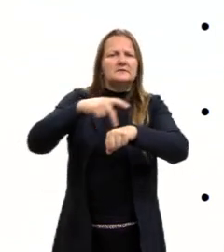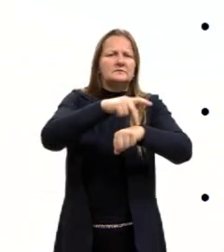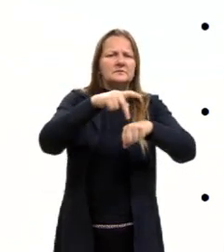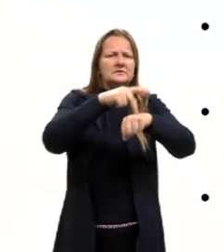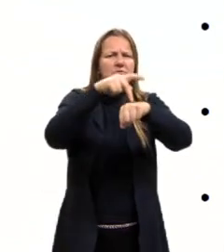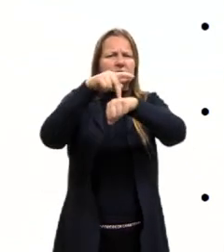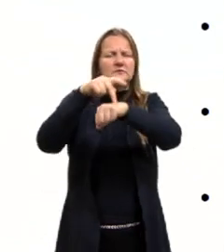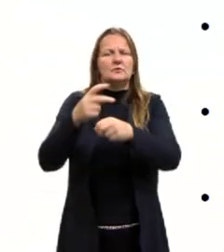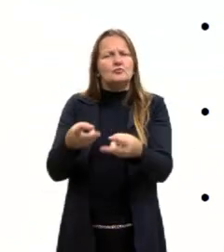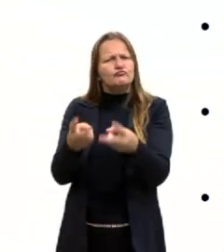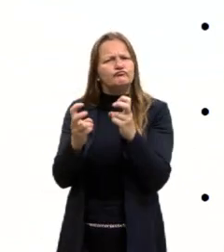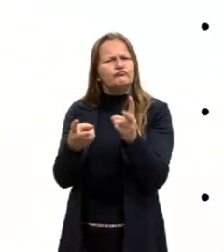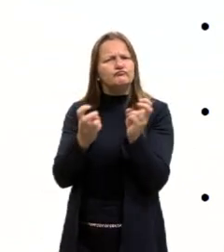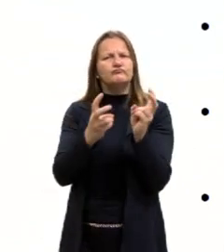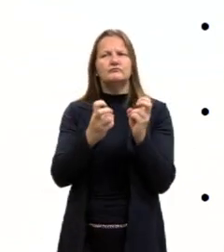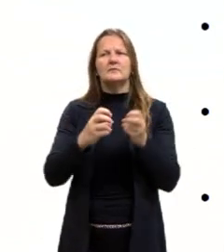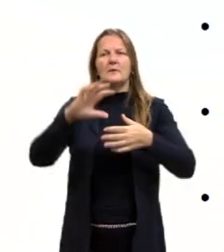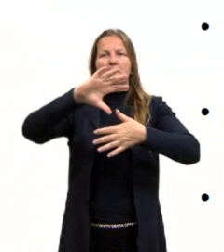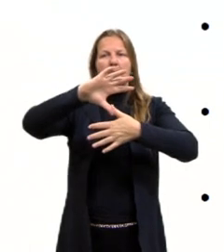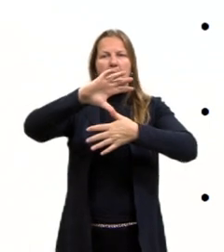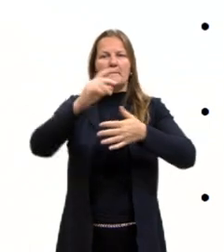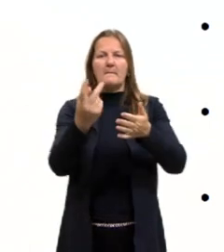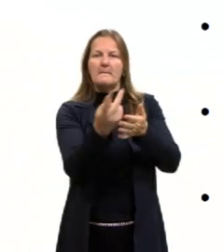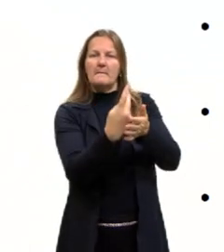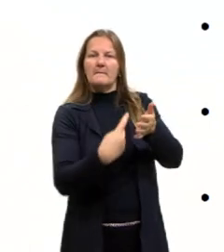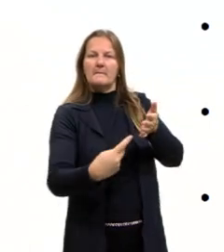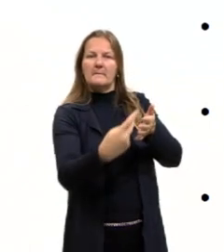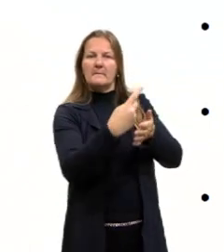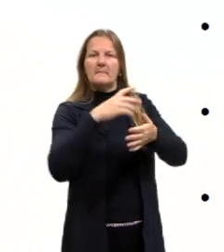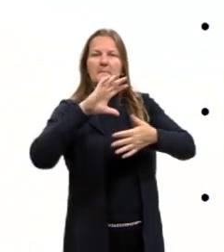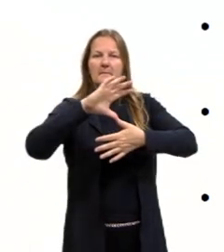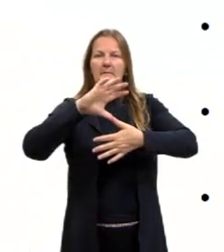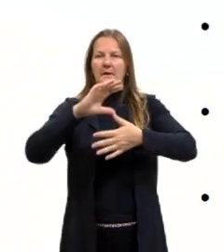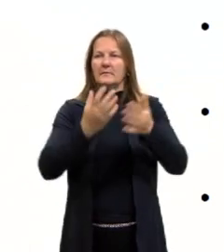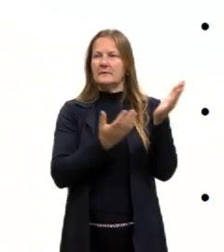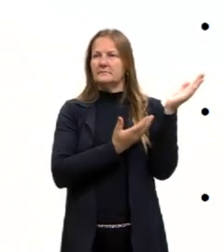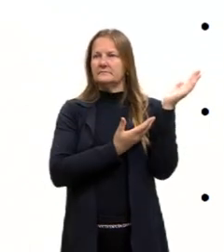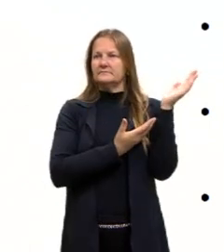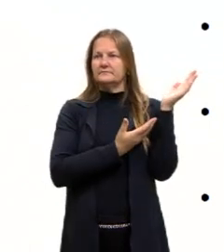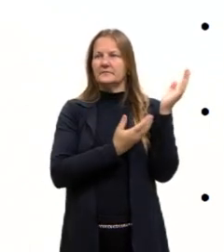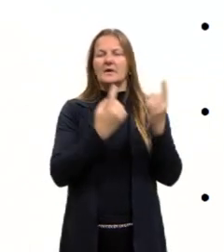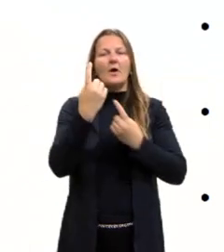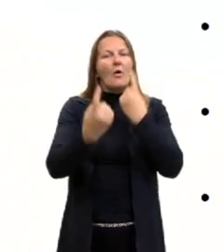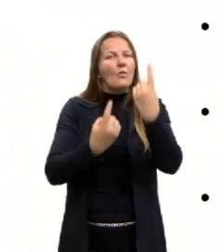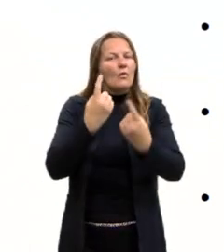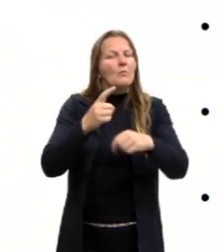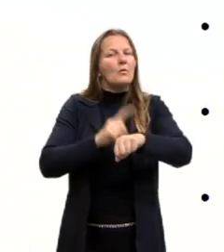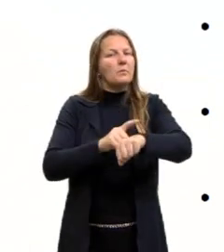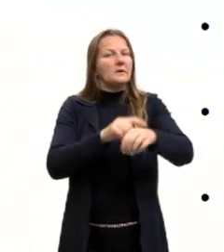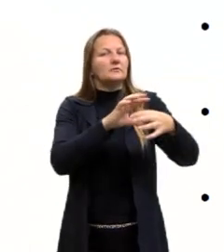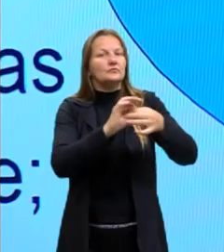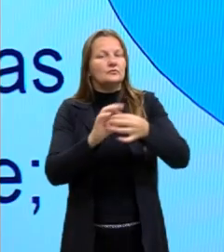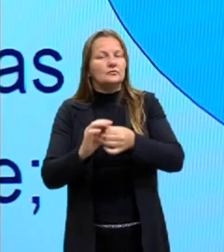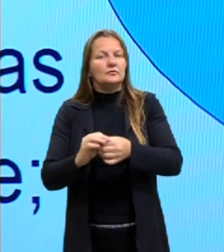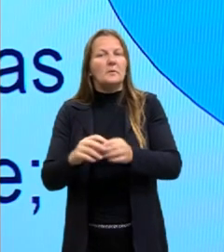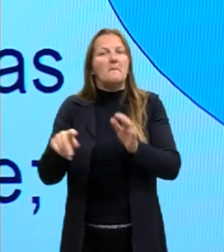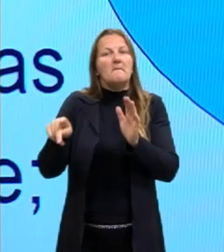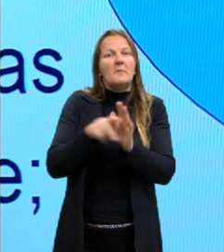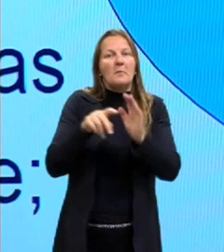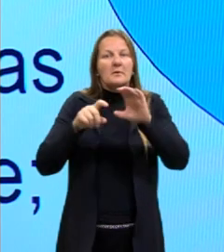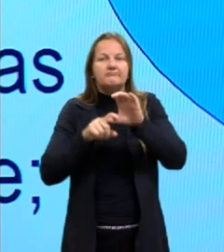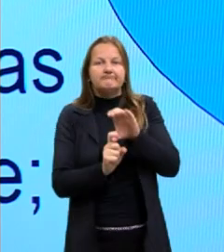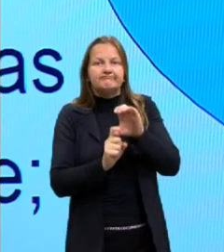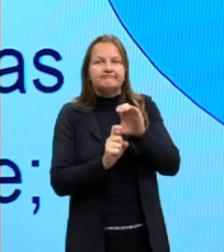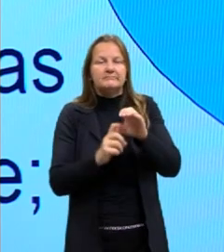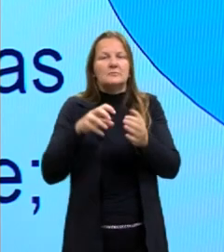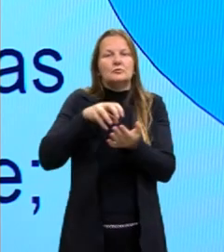Aqui a gente tem um mapa de todos os territórios que, em algum momento, foram colônia inglesa.